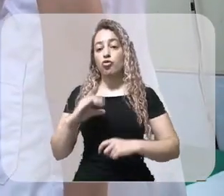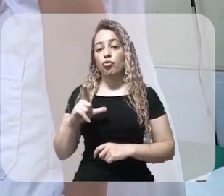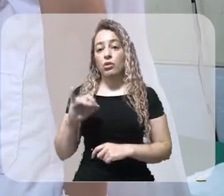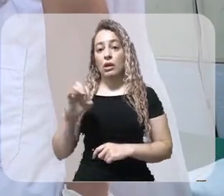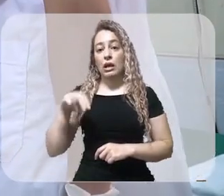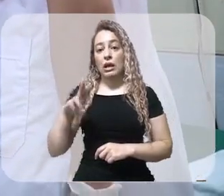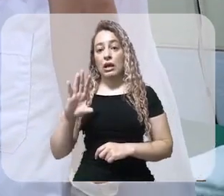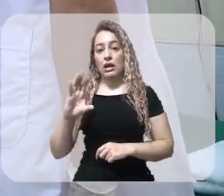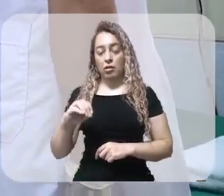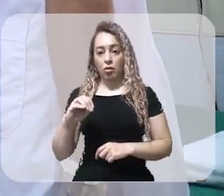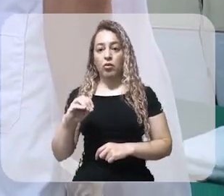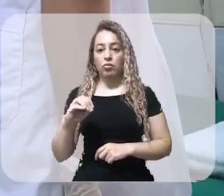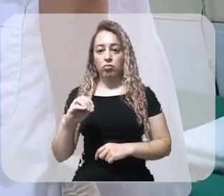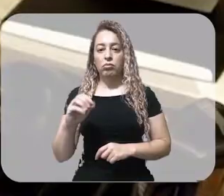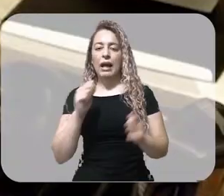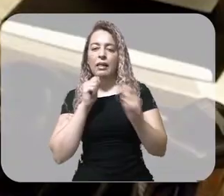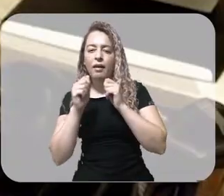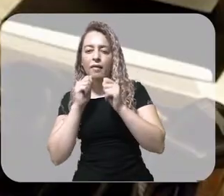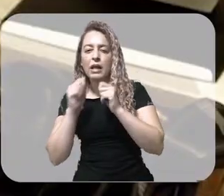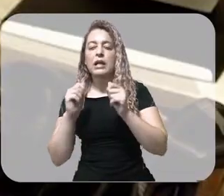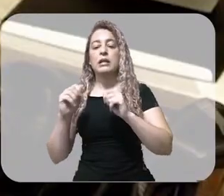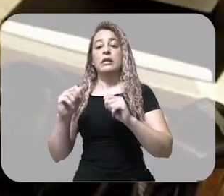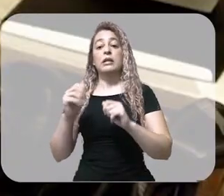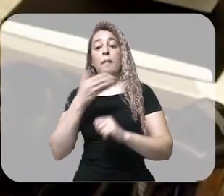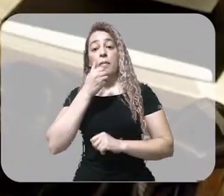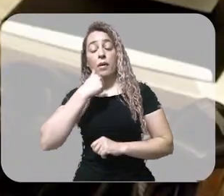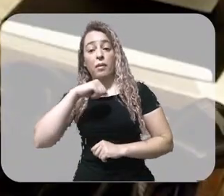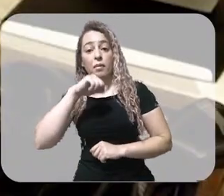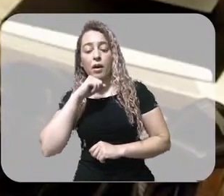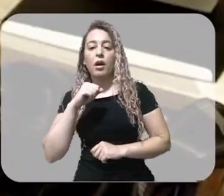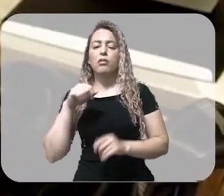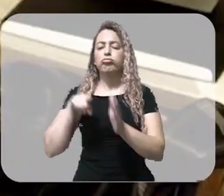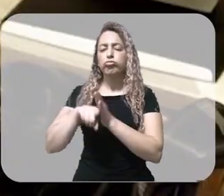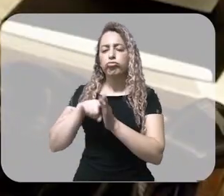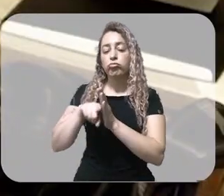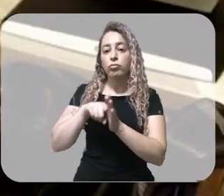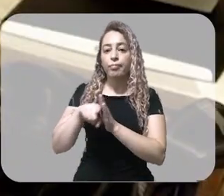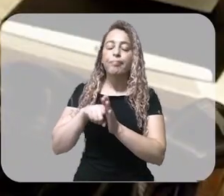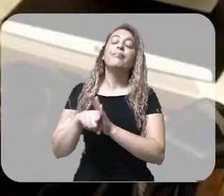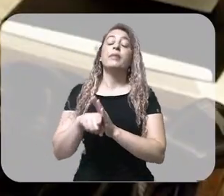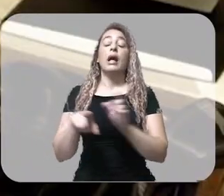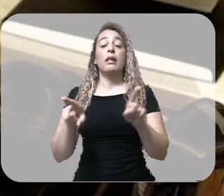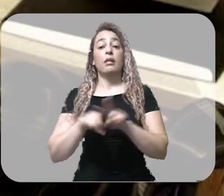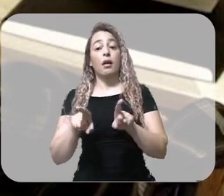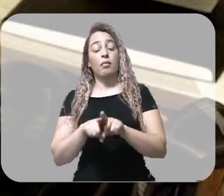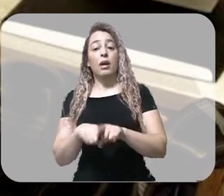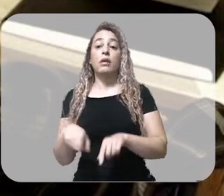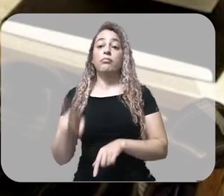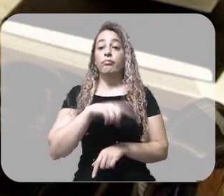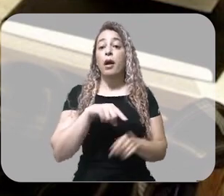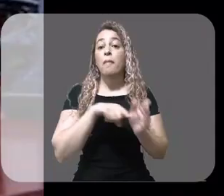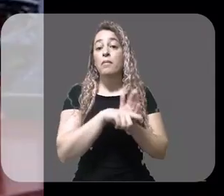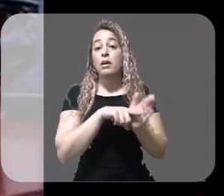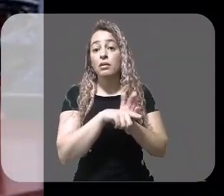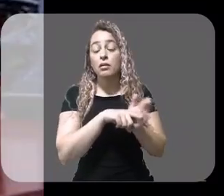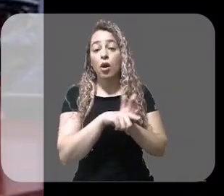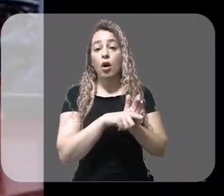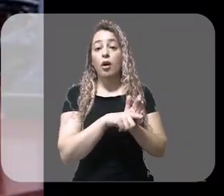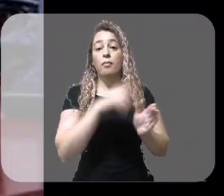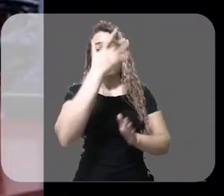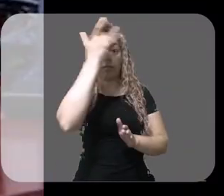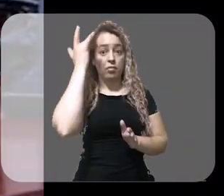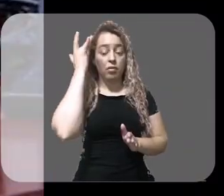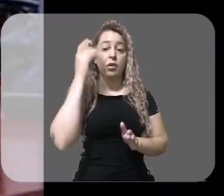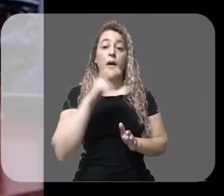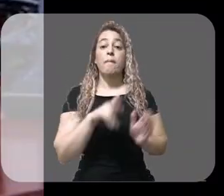e entrevistas com os pais. Os pesquisadores da USP, Universidade de São Paulo, investigam uma outra forma que usa a